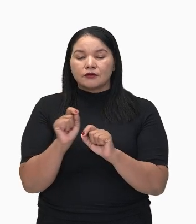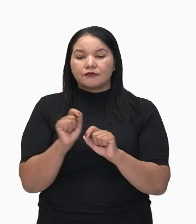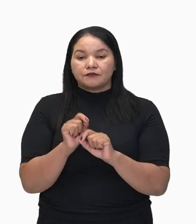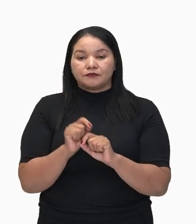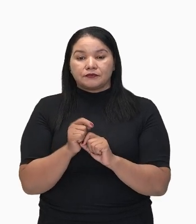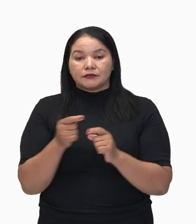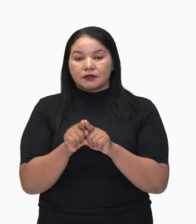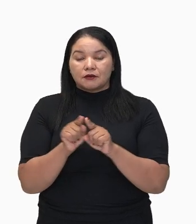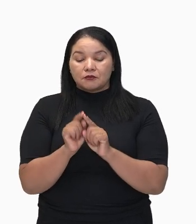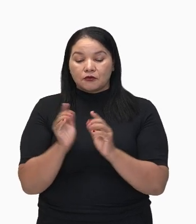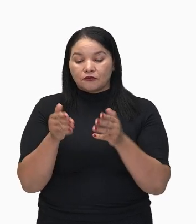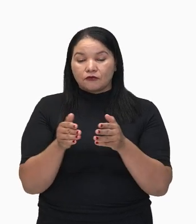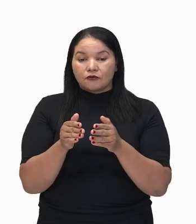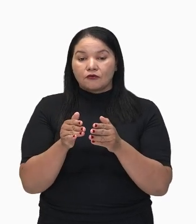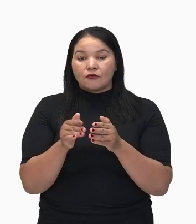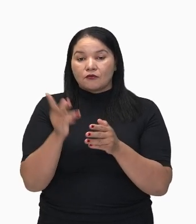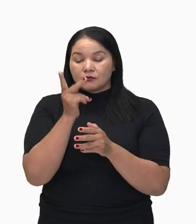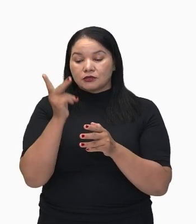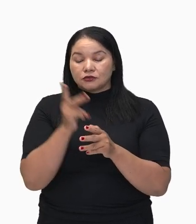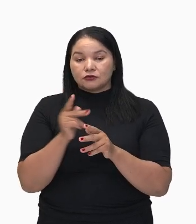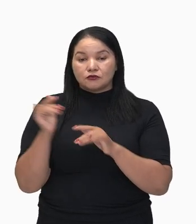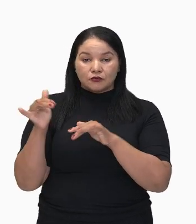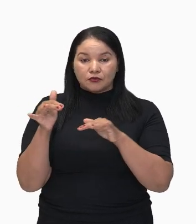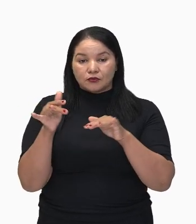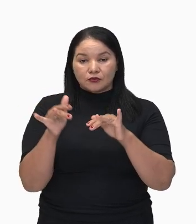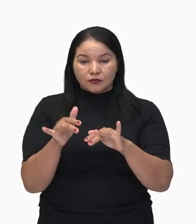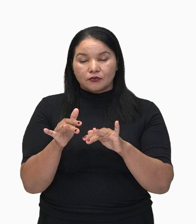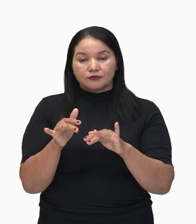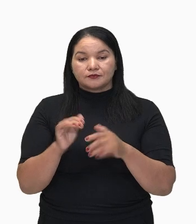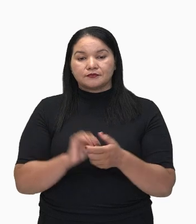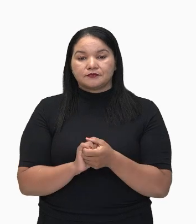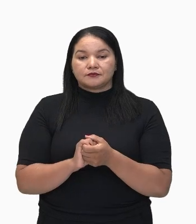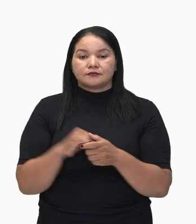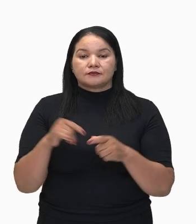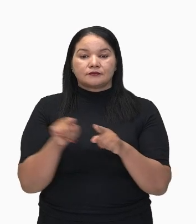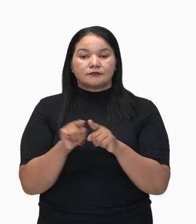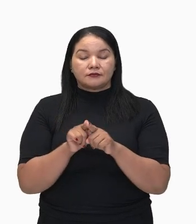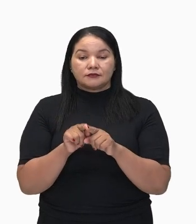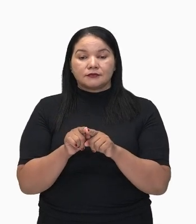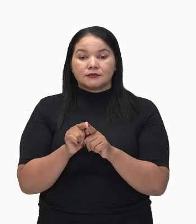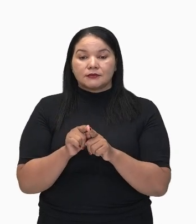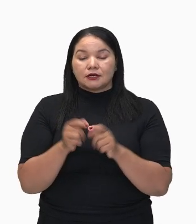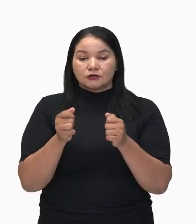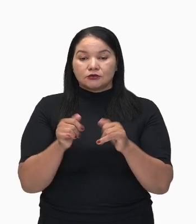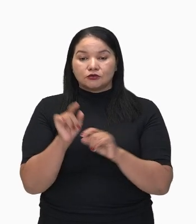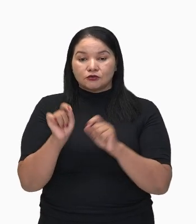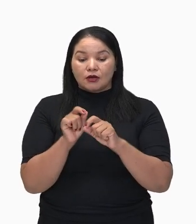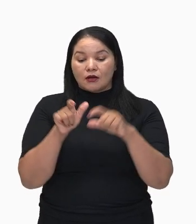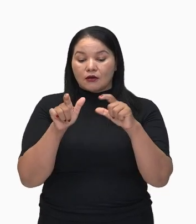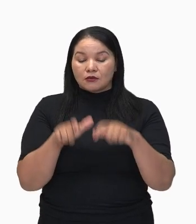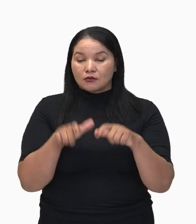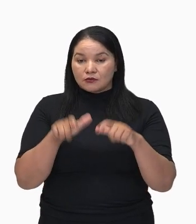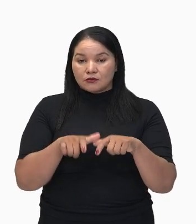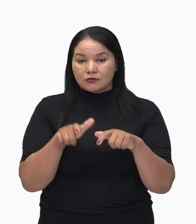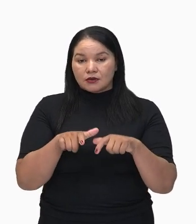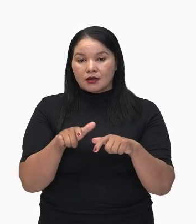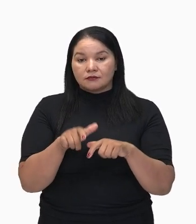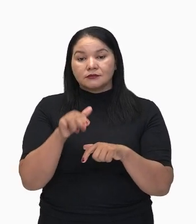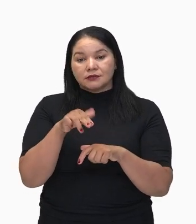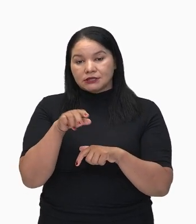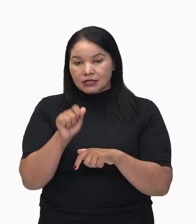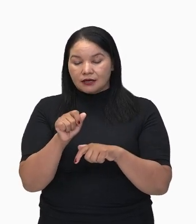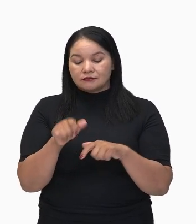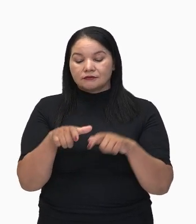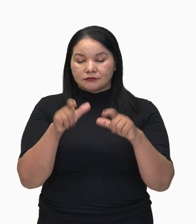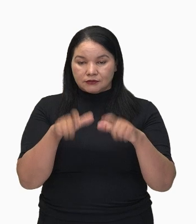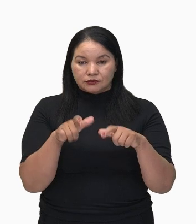ao público na praça. Que a praça, esse NA aí vai indicar um lugar. Olha só. Na praça de eventos também